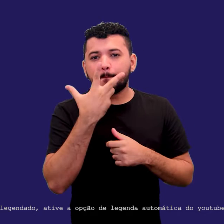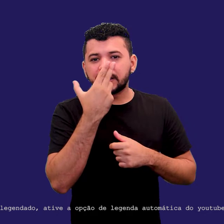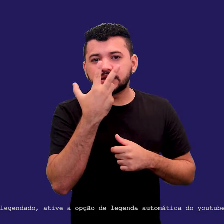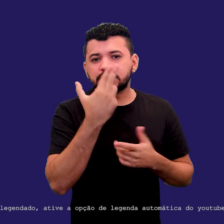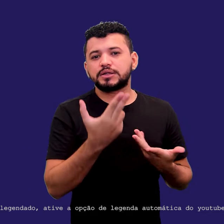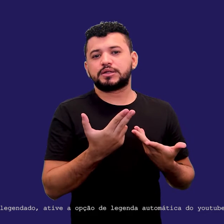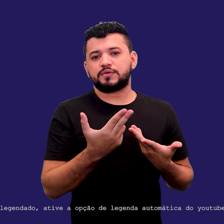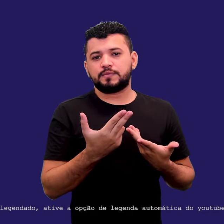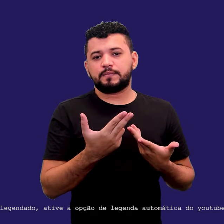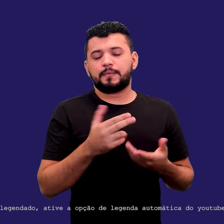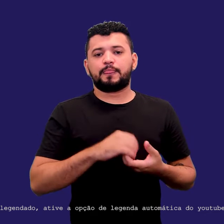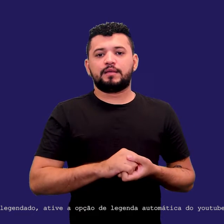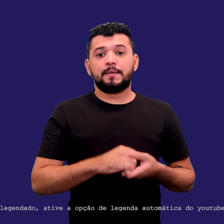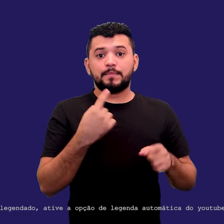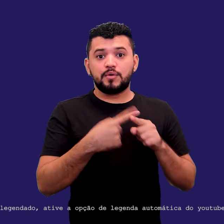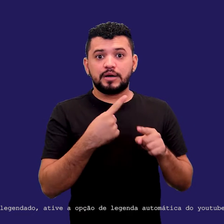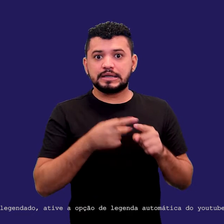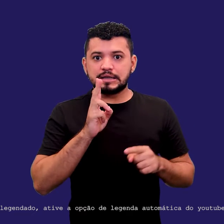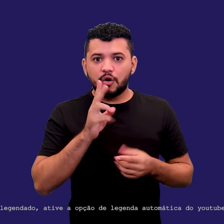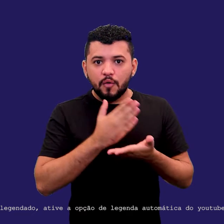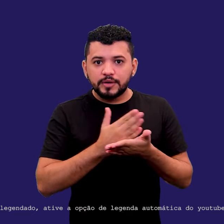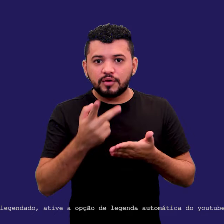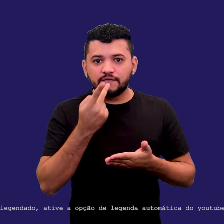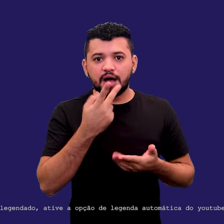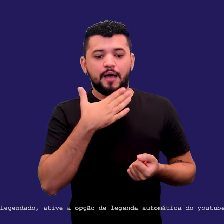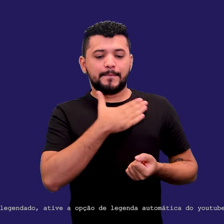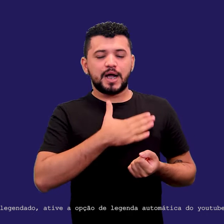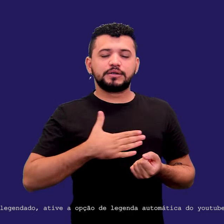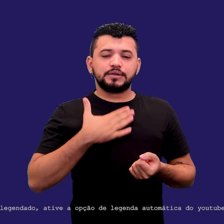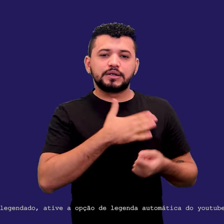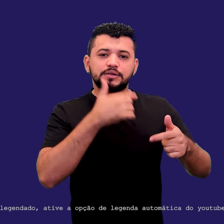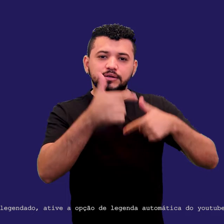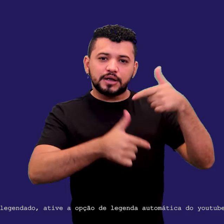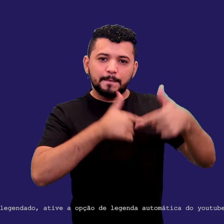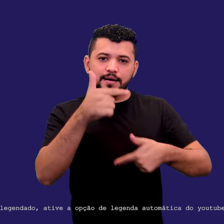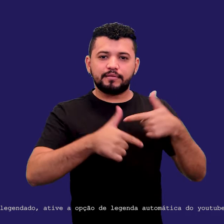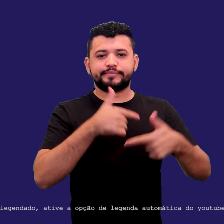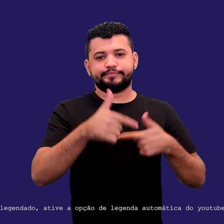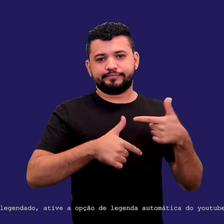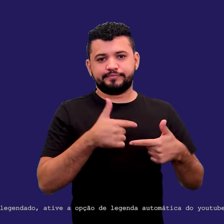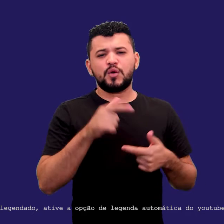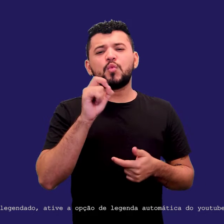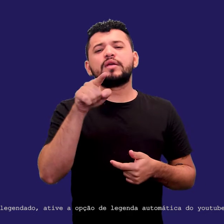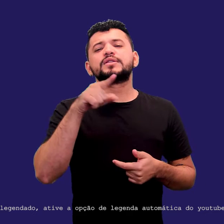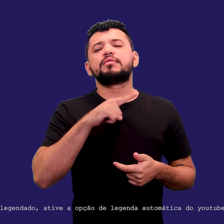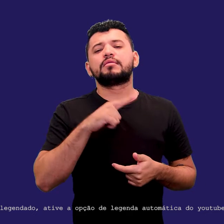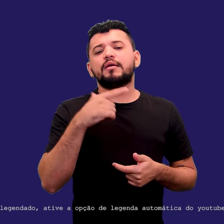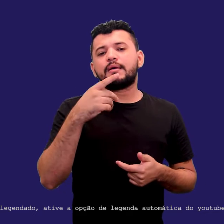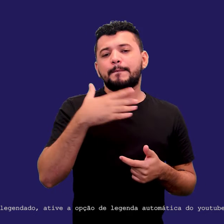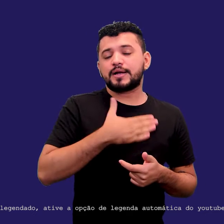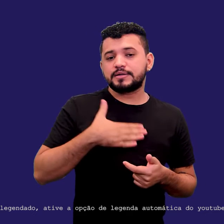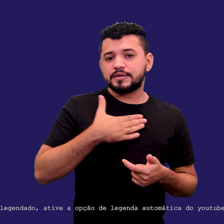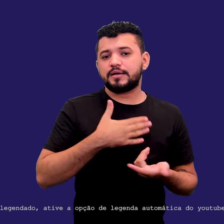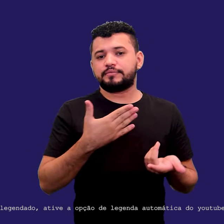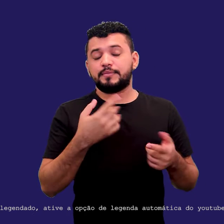prazer no trabalho, encontrar aquilo que verdadeiramente dá prazer, né? Porque dividir hoje o espaço de